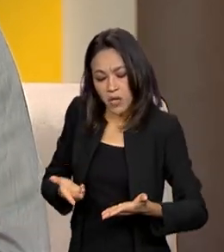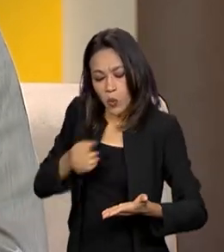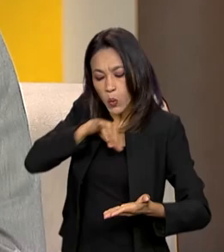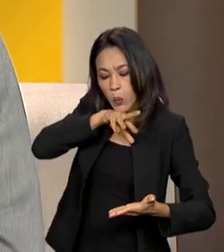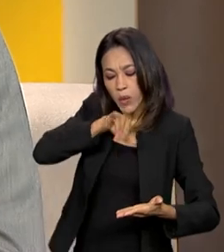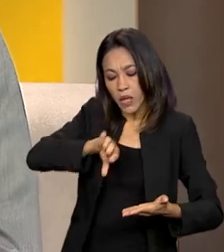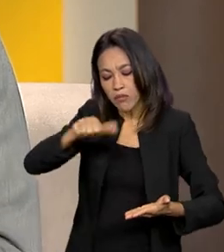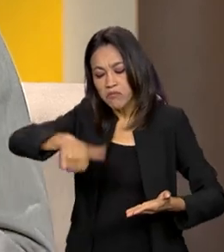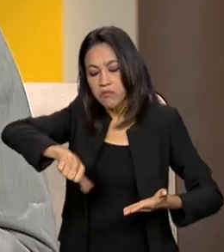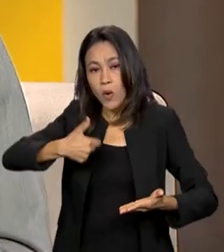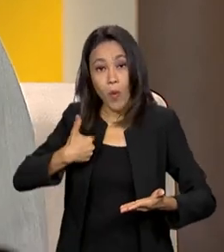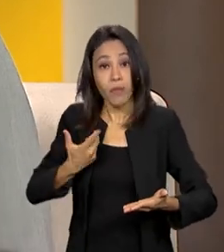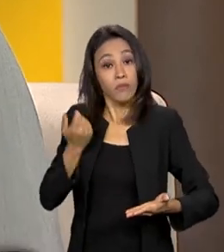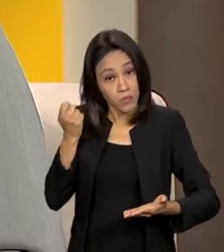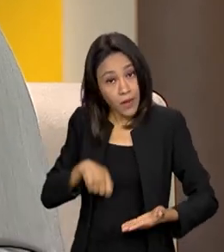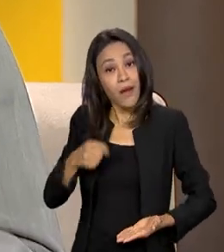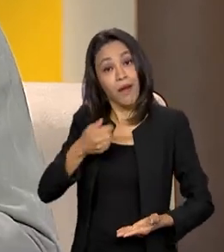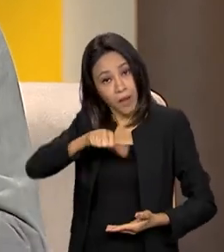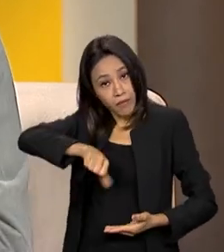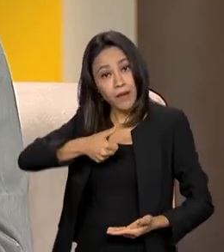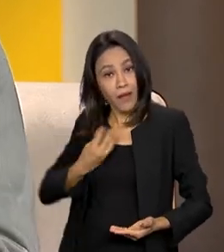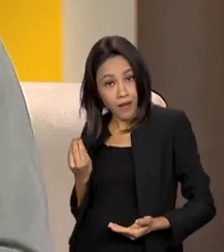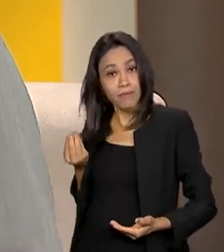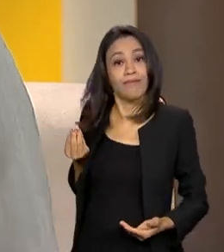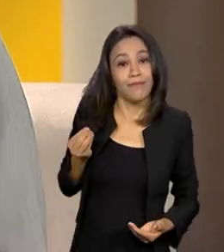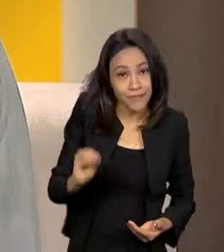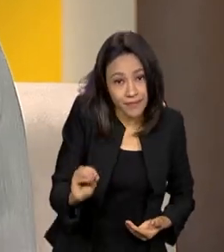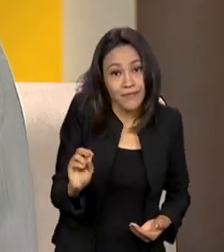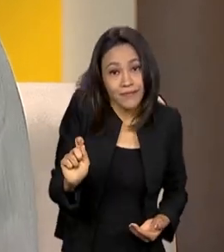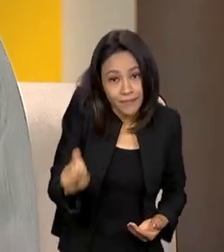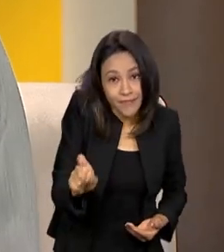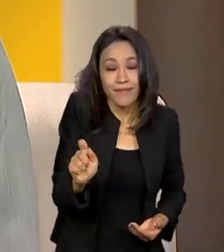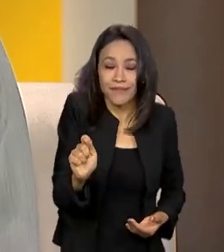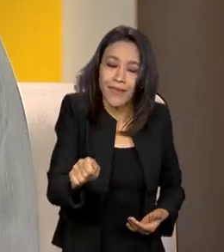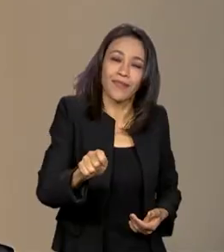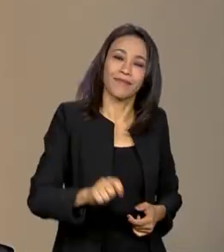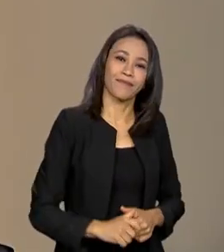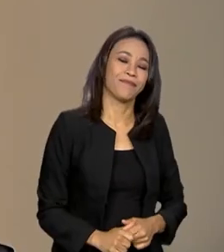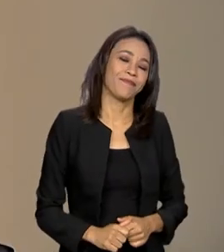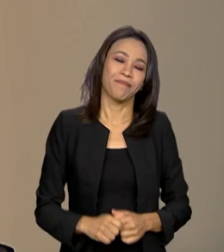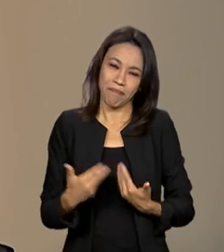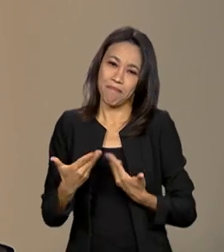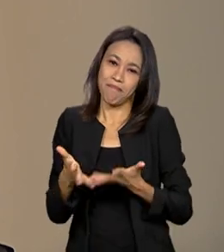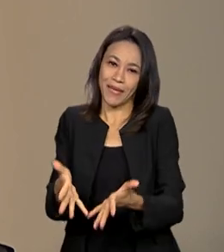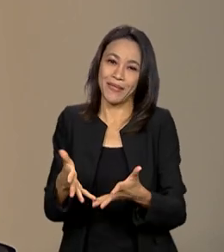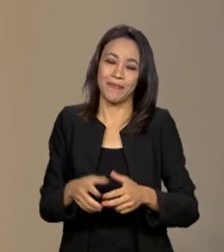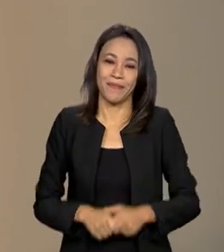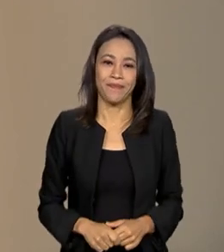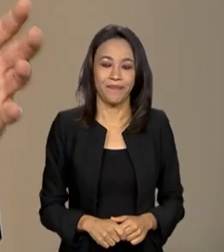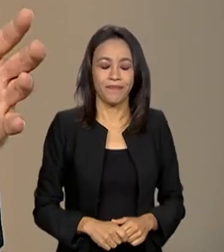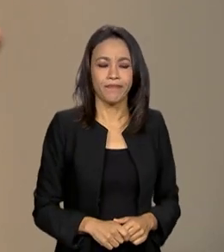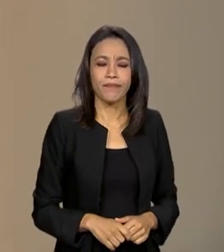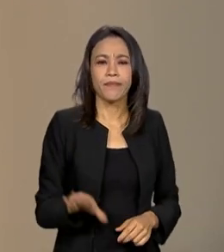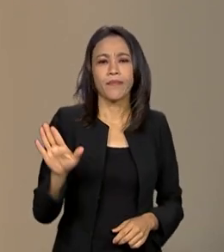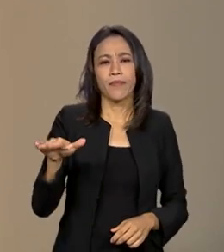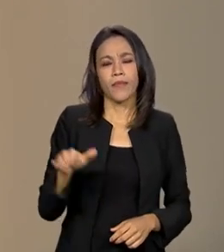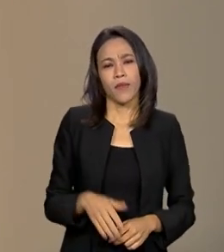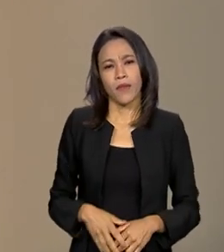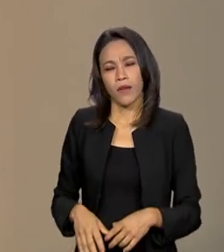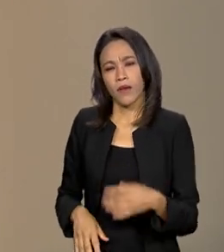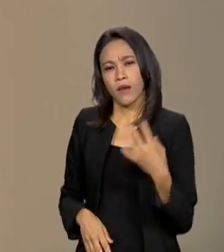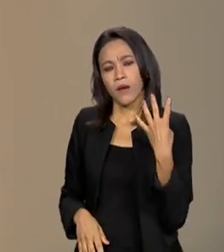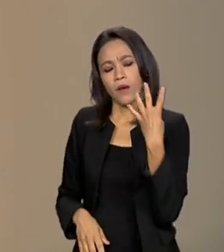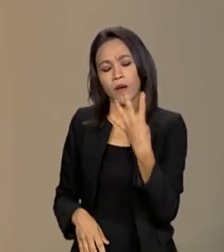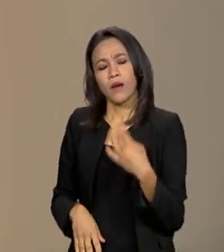engajamento do cidadão, ou seja, o cidadão participando do desenho de serviços. E esses quase 4